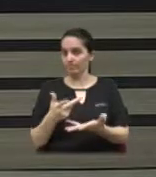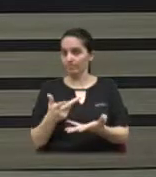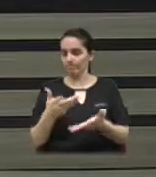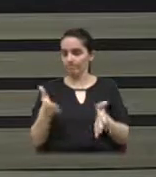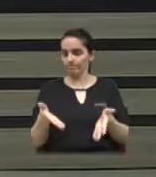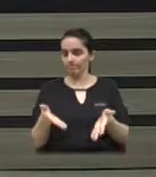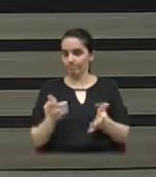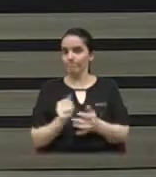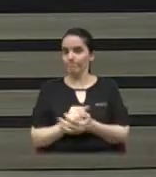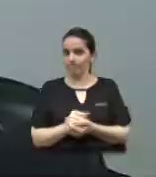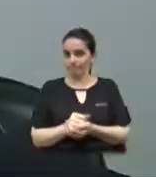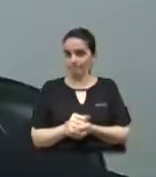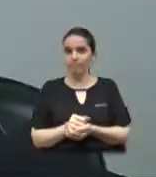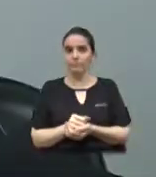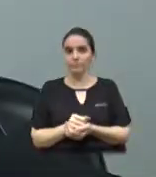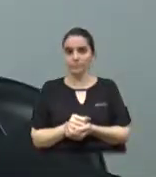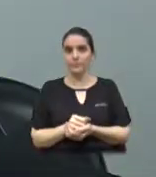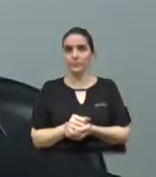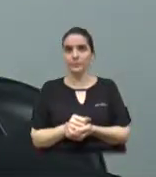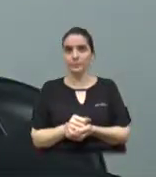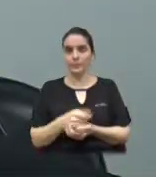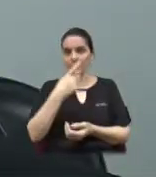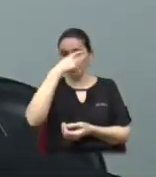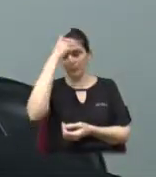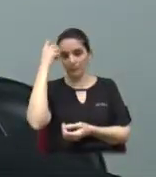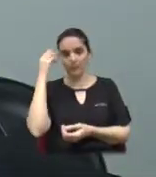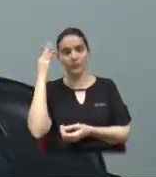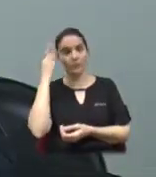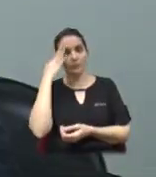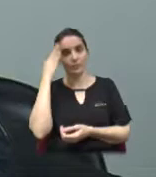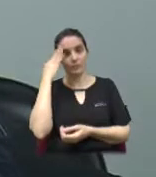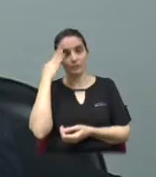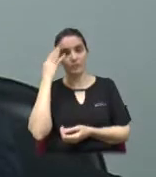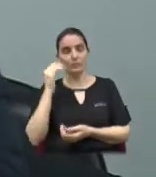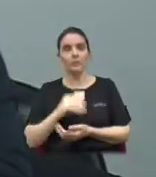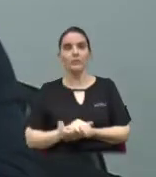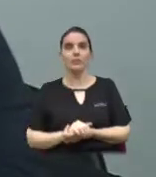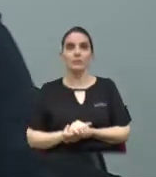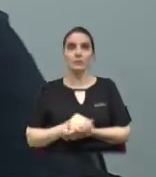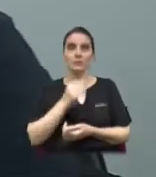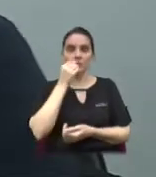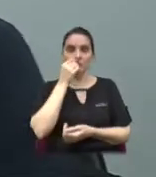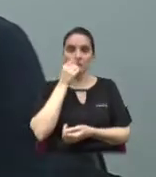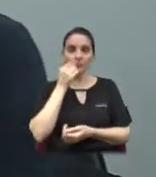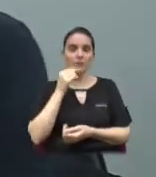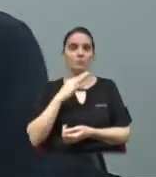demanda, vereador Wagner, que o senhor bem sabe, também estou muito a par